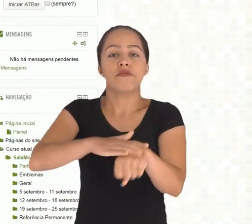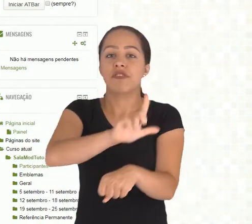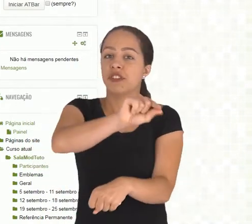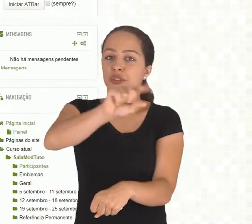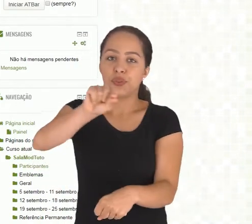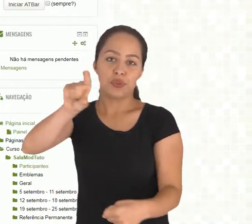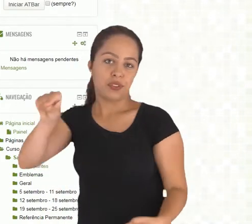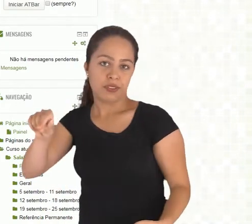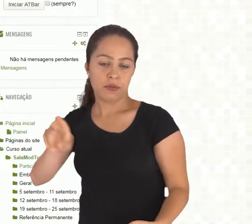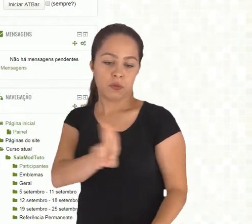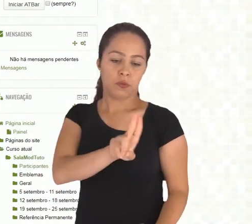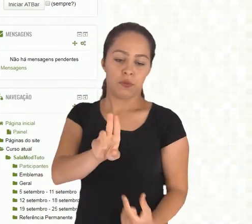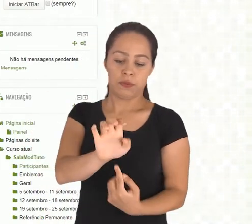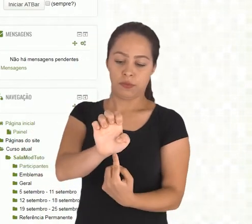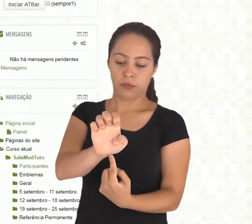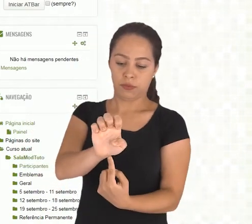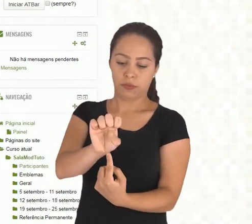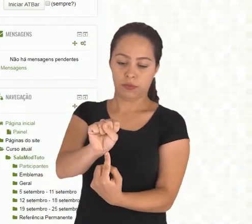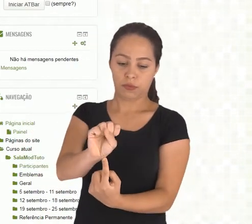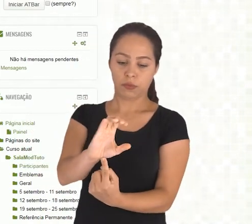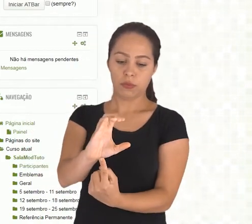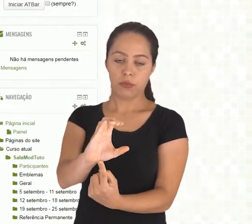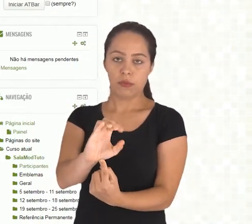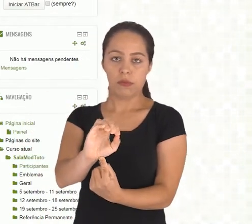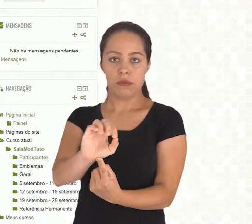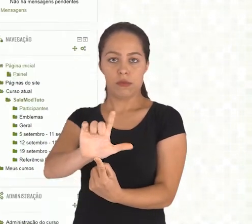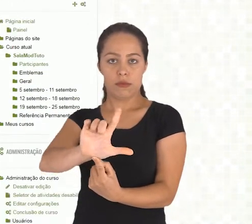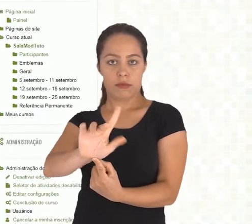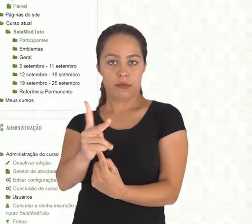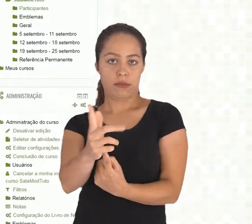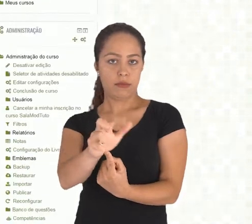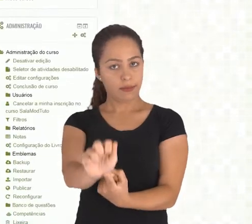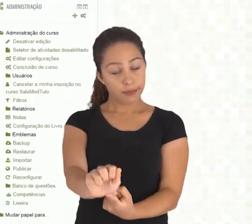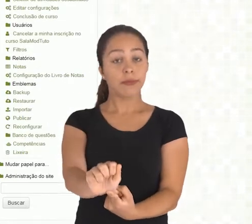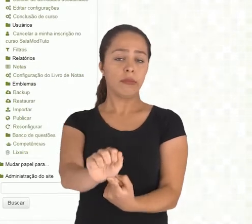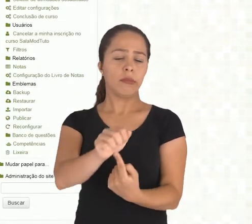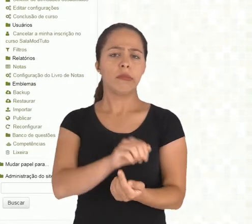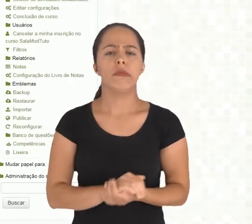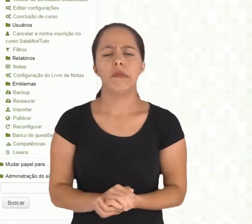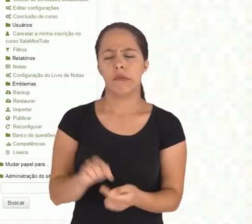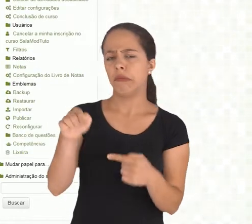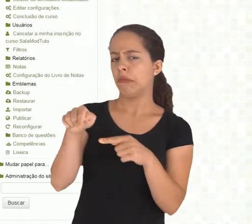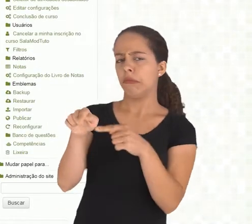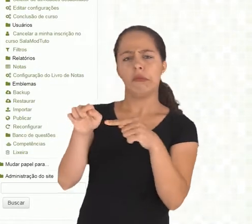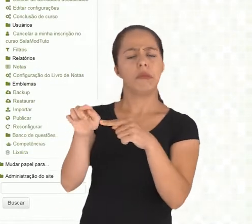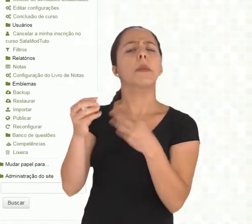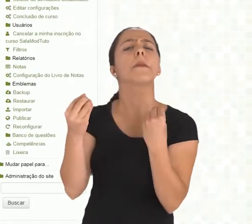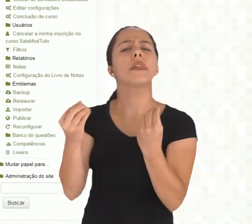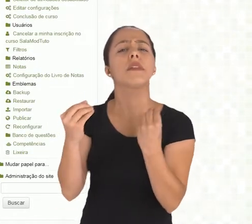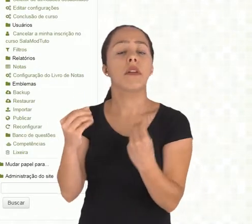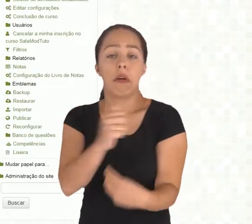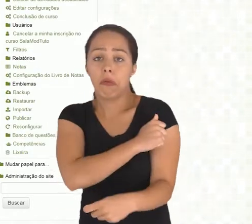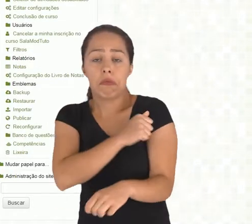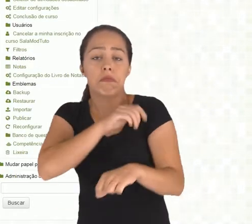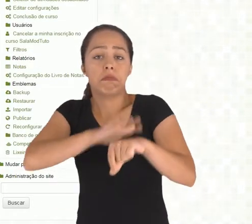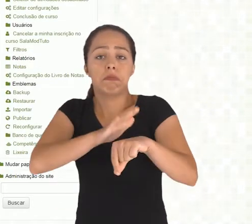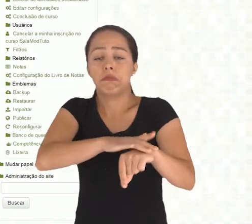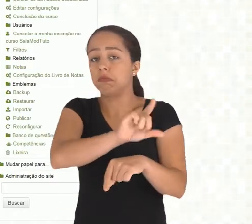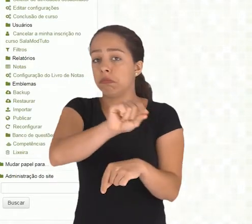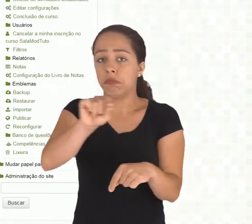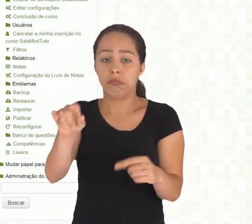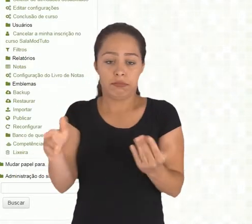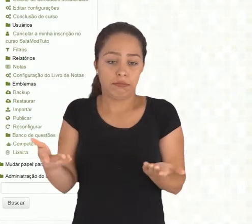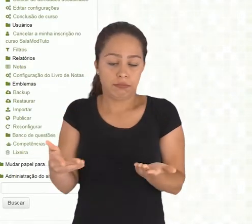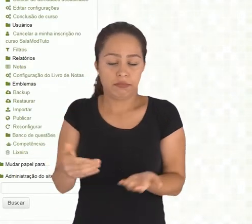escolha, tá certo? A escolha serve para que os alunos possam fazer escolhas. Então ela é muito